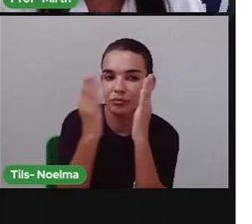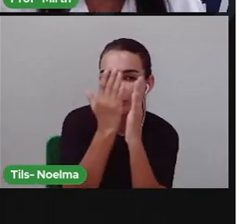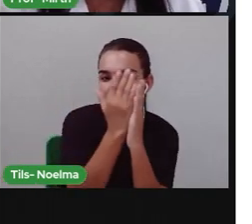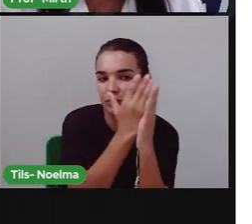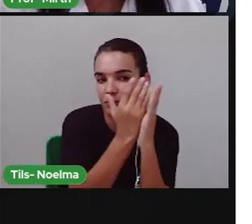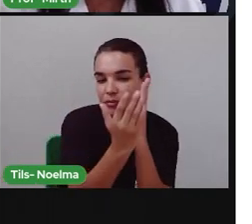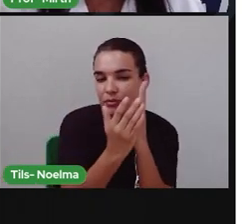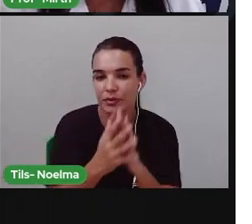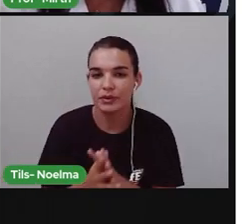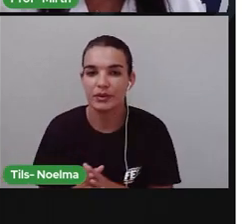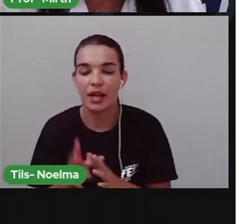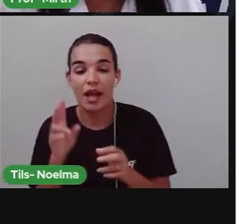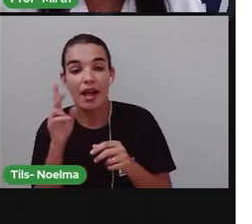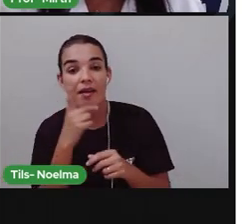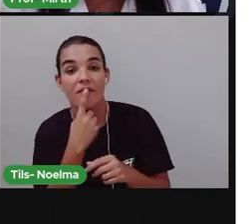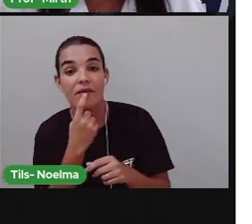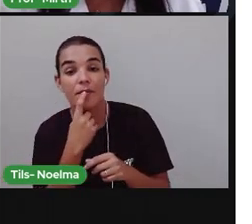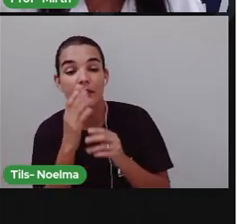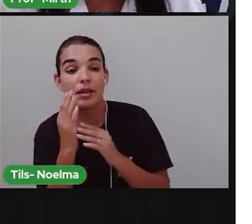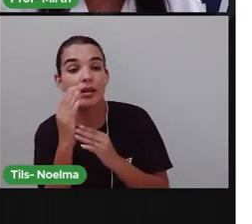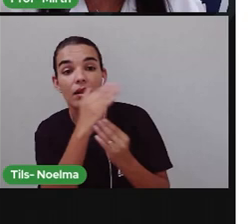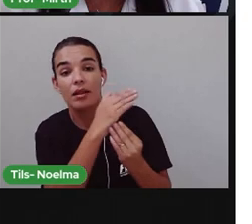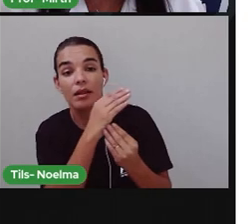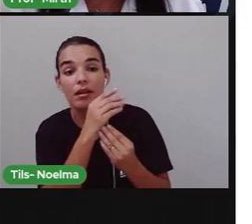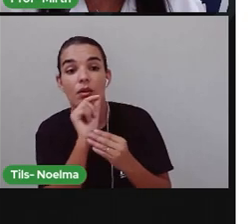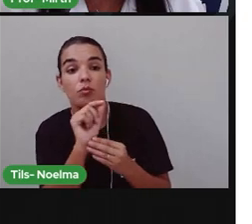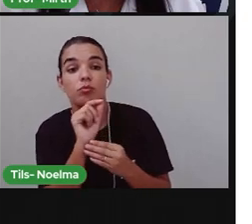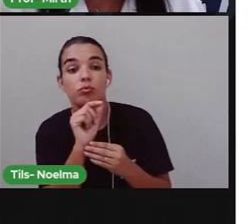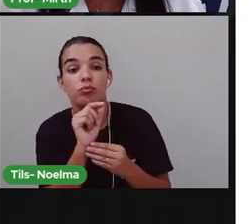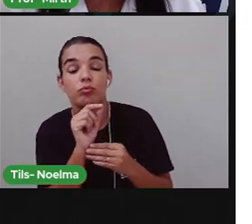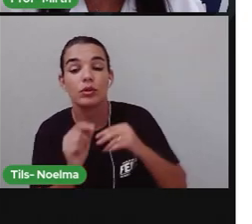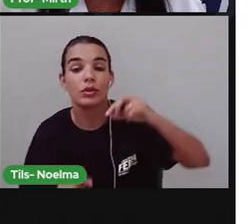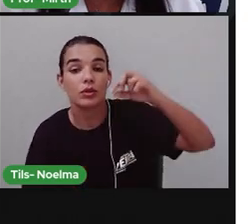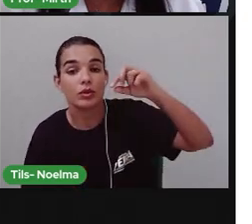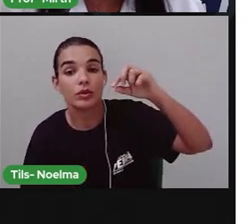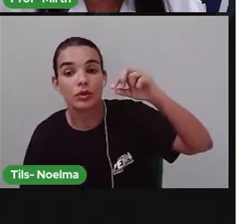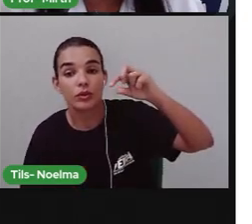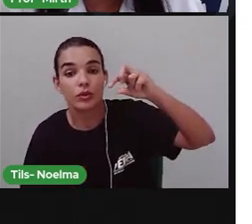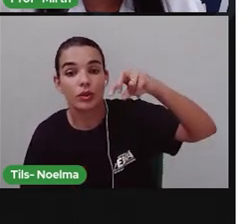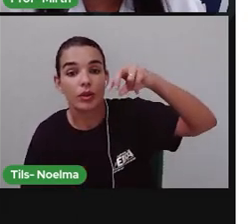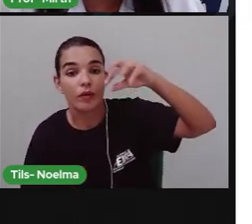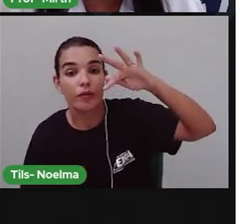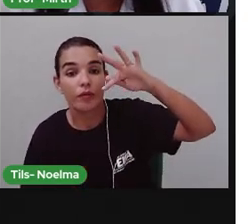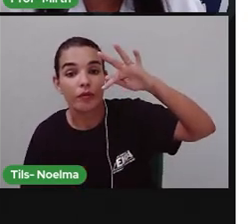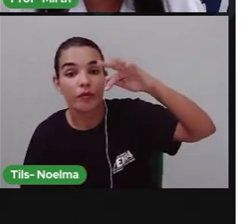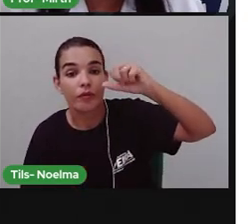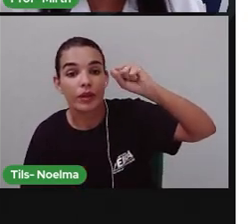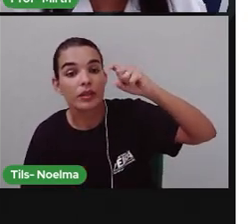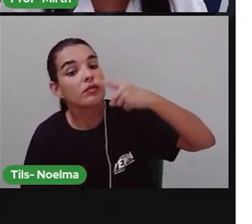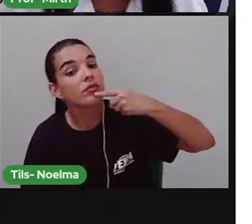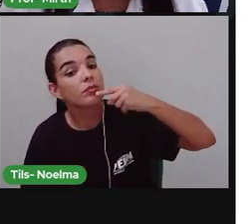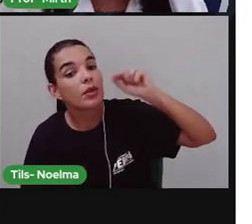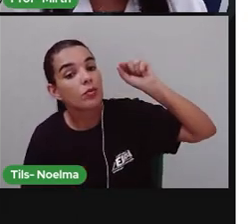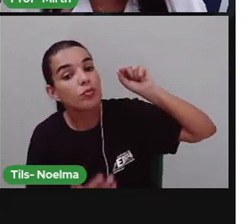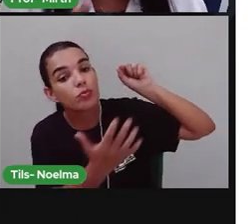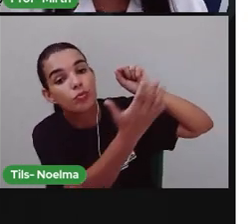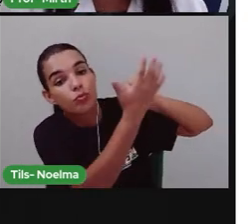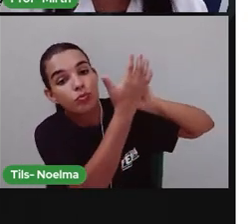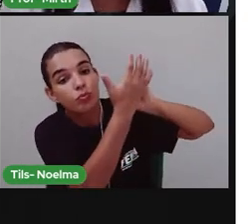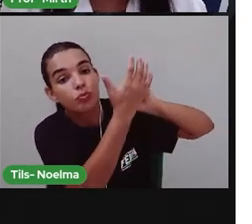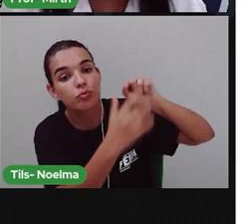Onde está De vermelho Aqui no outro mapa É onde se localiza A Feira de Santana Então por aqui Dá para a gente Analisar